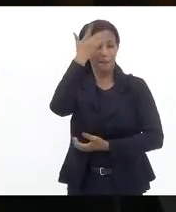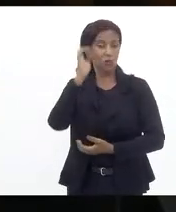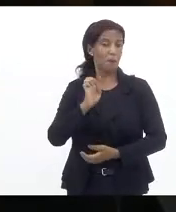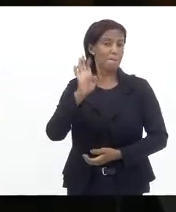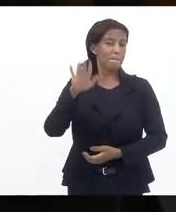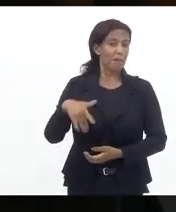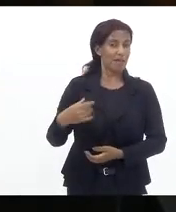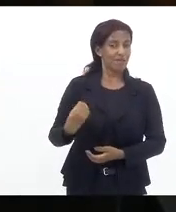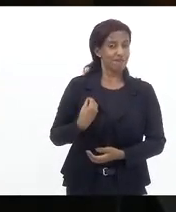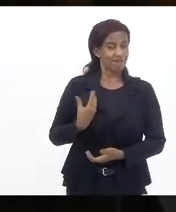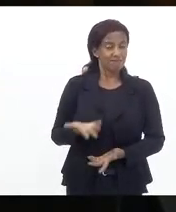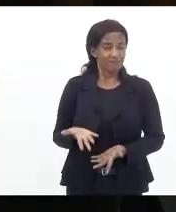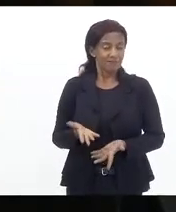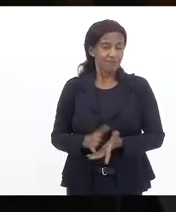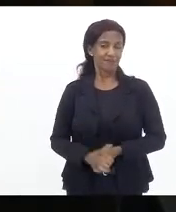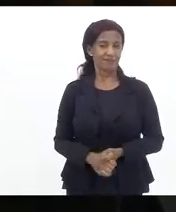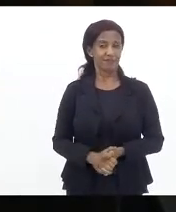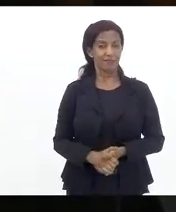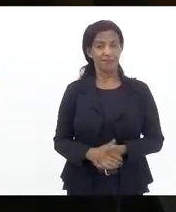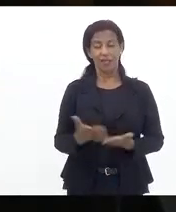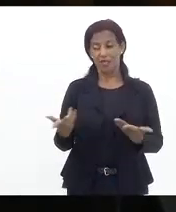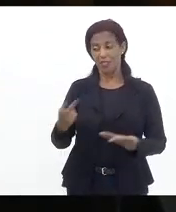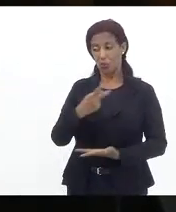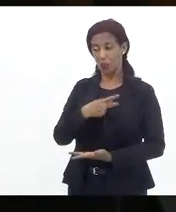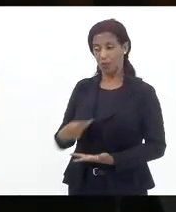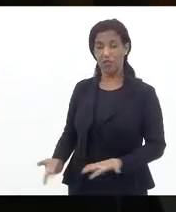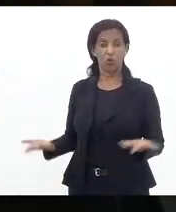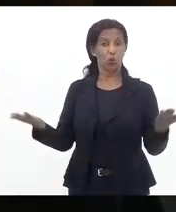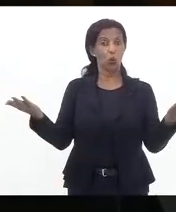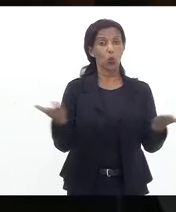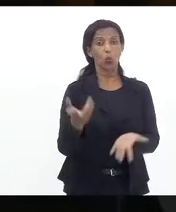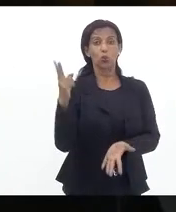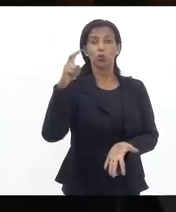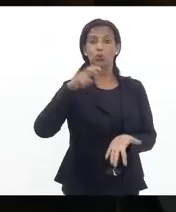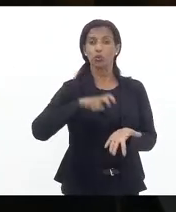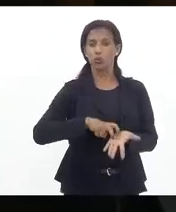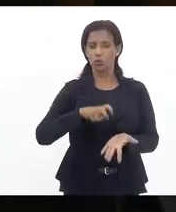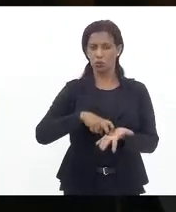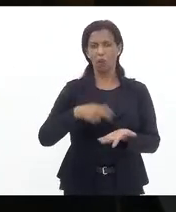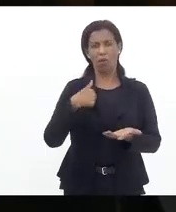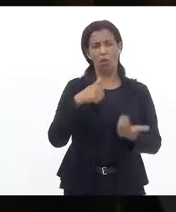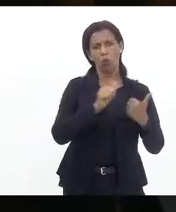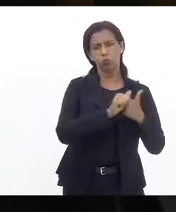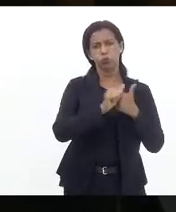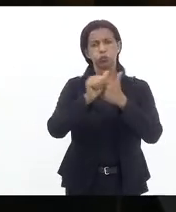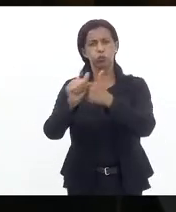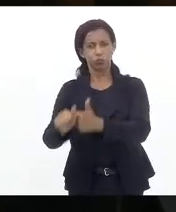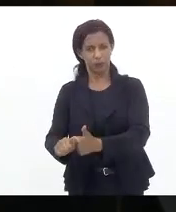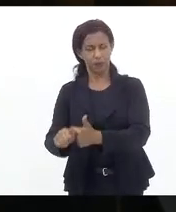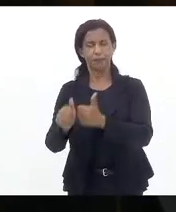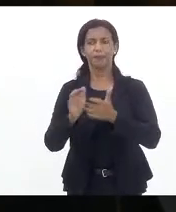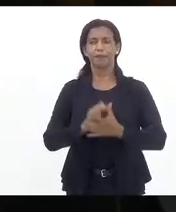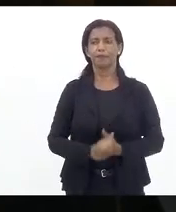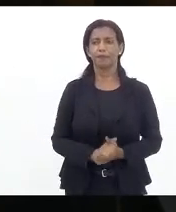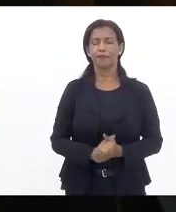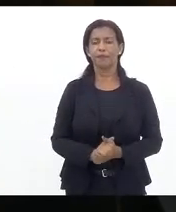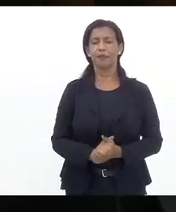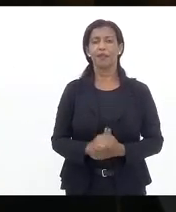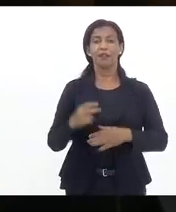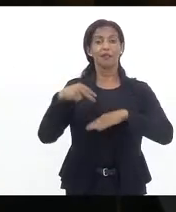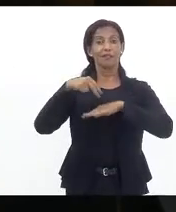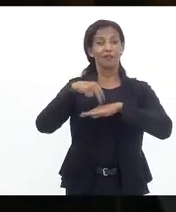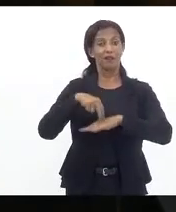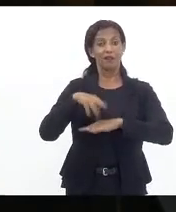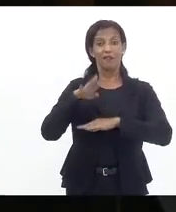quero dizer senhor presidente que na manhã de hoje eu acompanhei deixar esse registro fazer aqui um